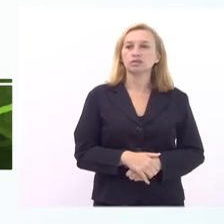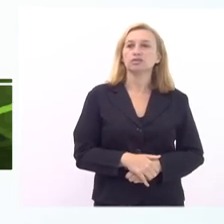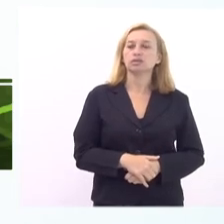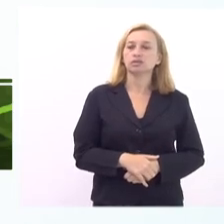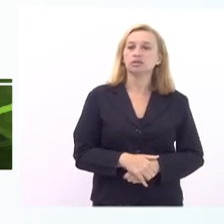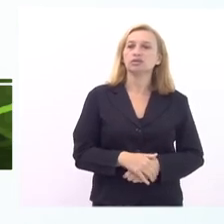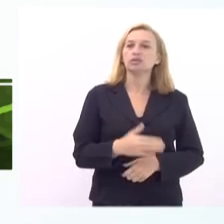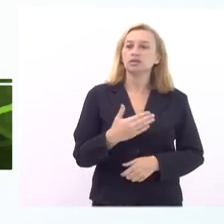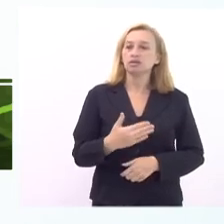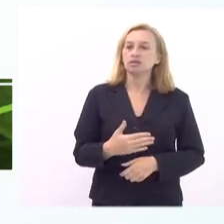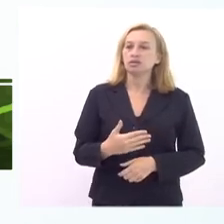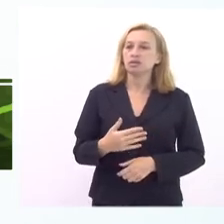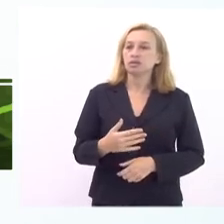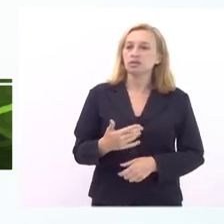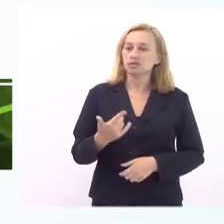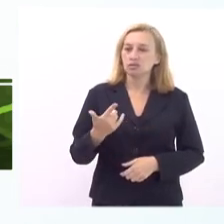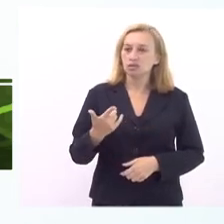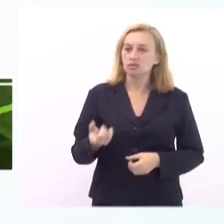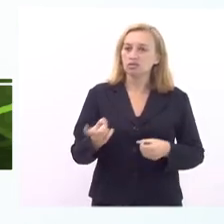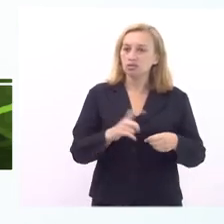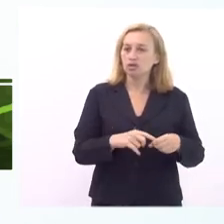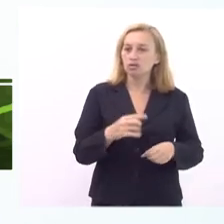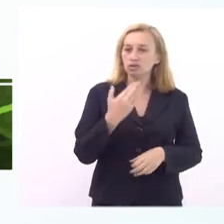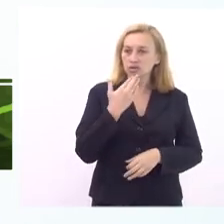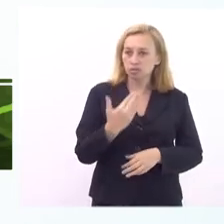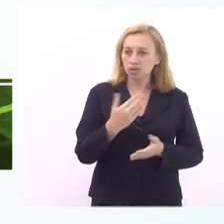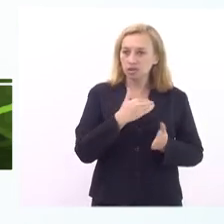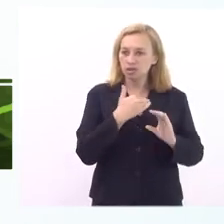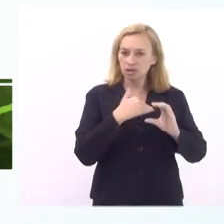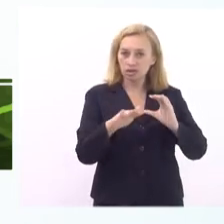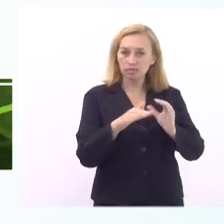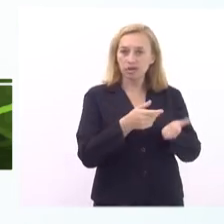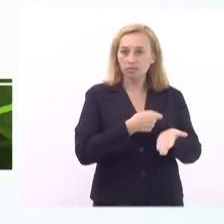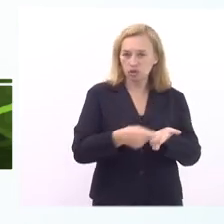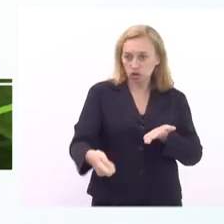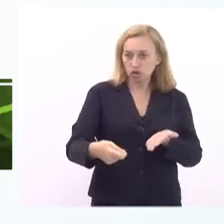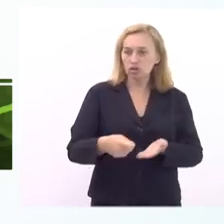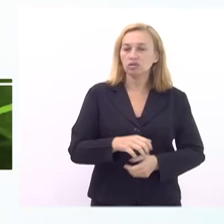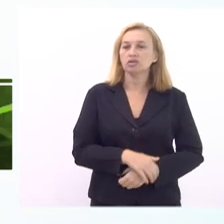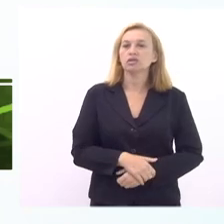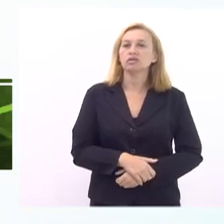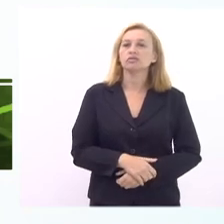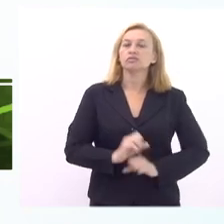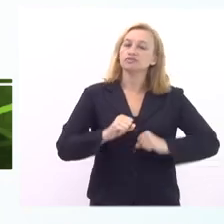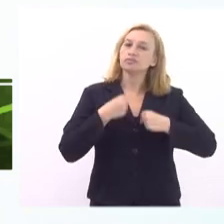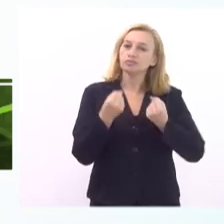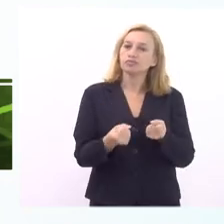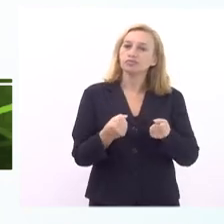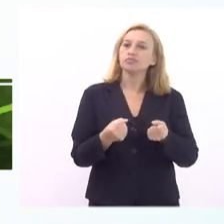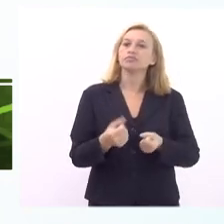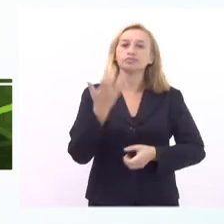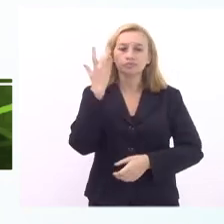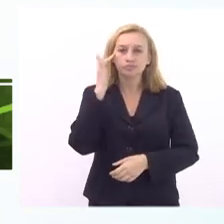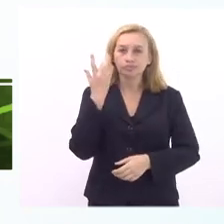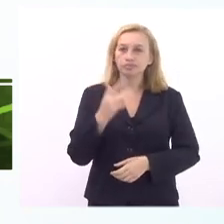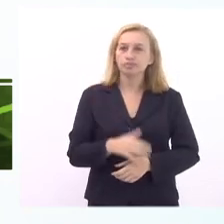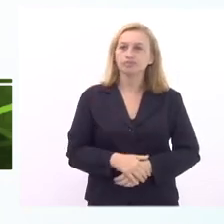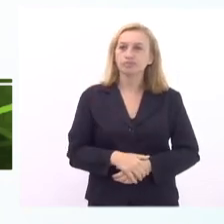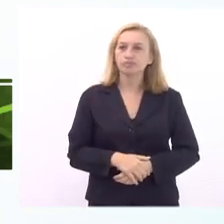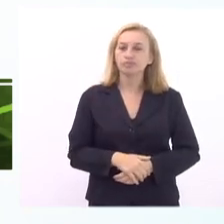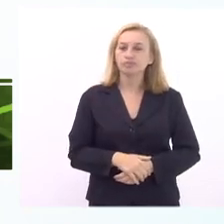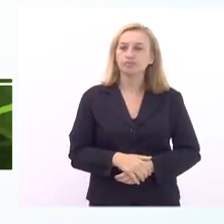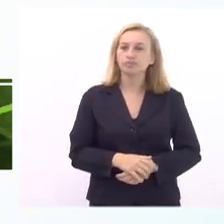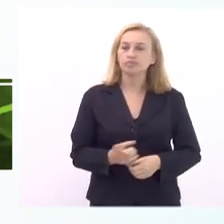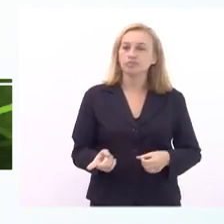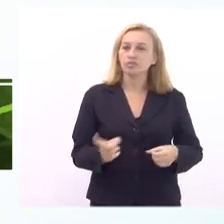reitero aí essa questão vamos encaminhar por escrito vamos reforçar porque a gente acha que fazer a recomposição